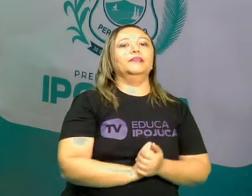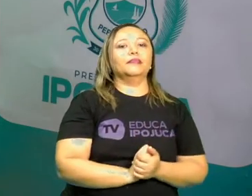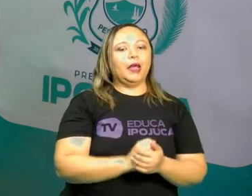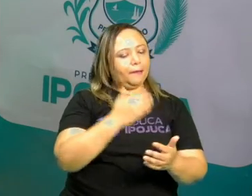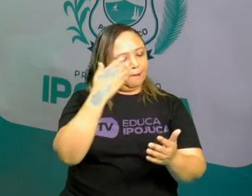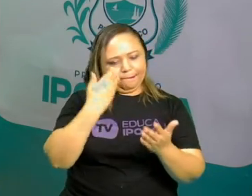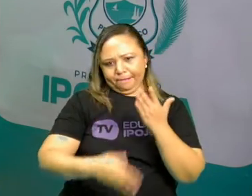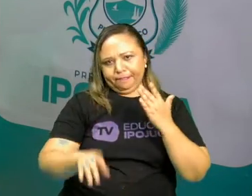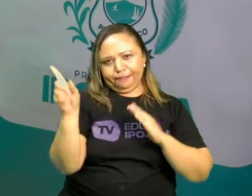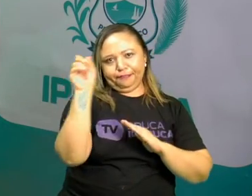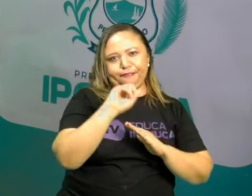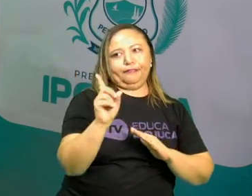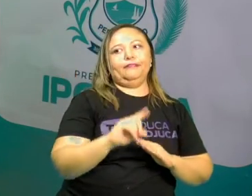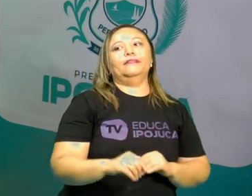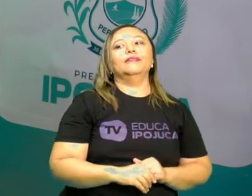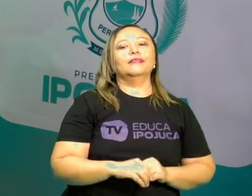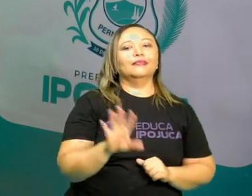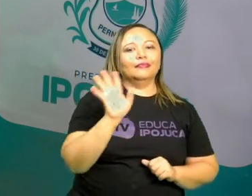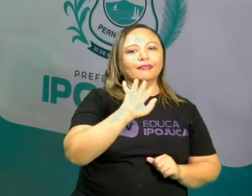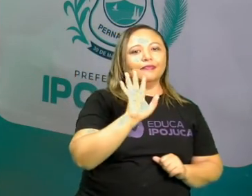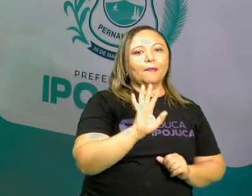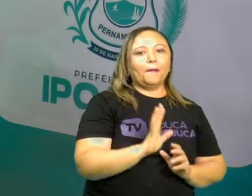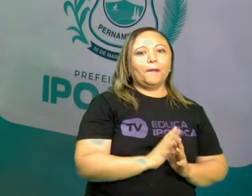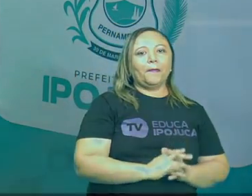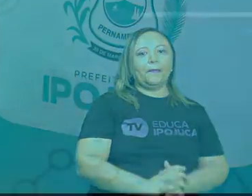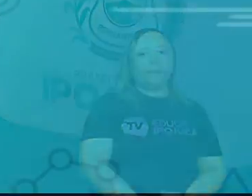percam. Valeu, até mais.